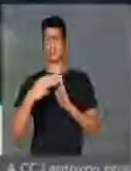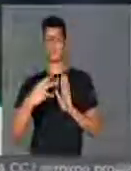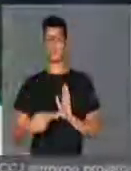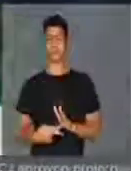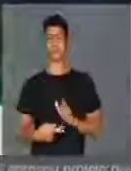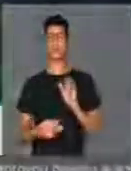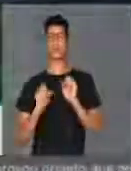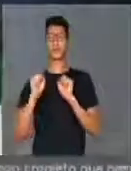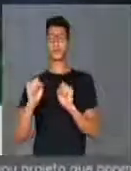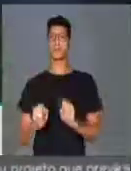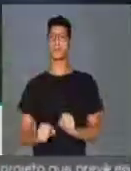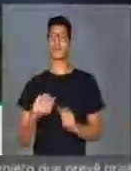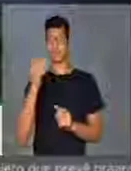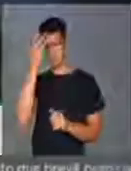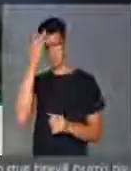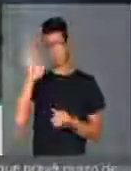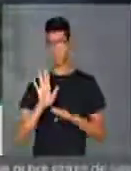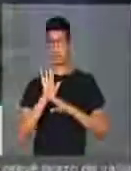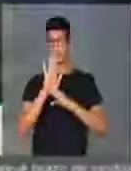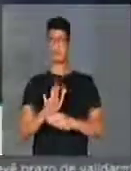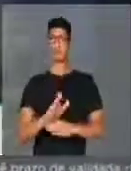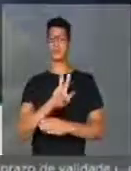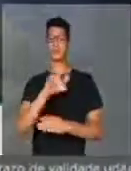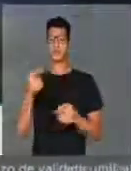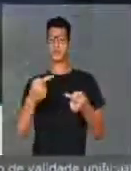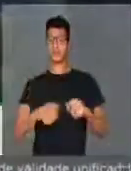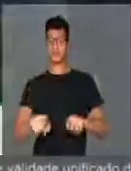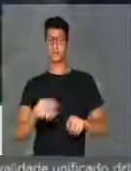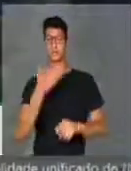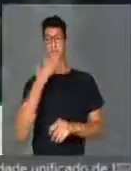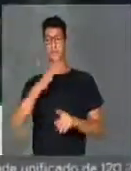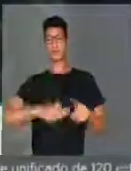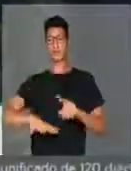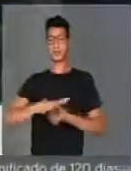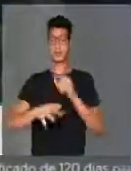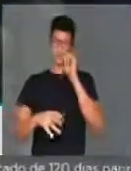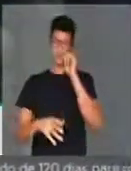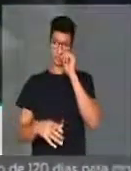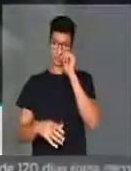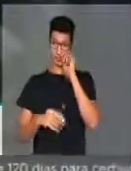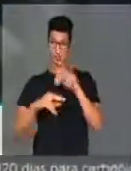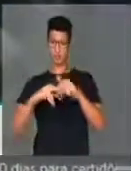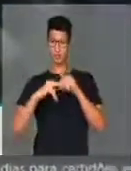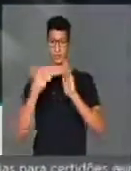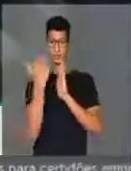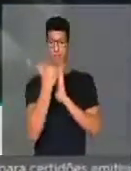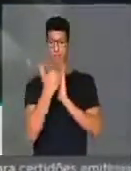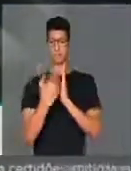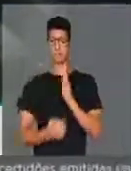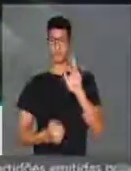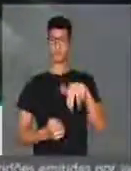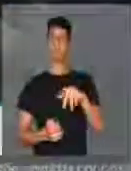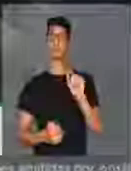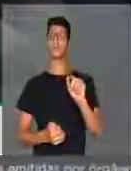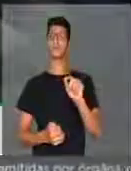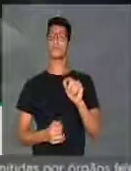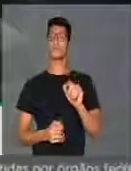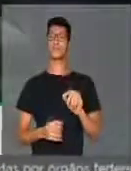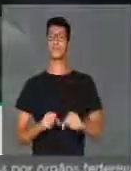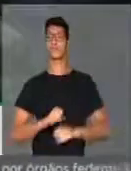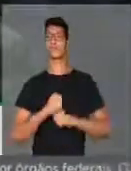medida, possam ser favorecidas, vai contra o clamor da sociedade. Portanto, retirar de pauta é uma medida